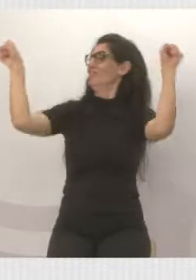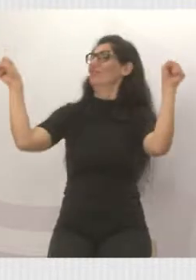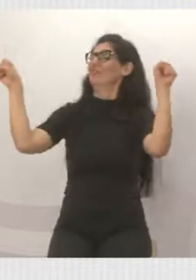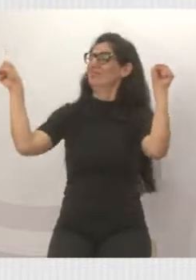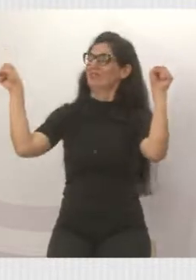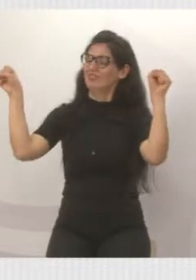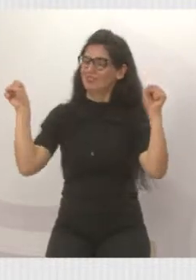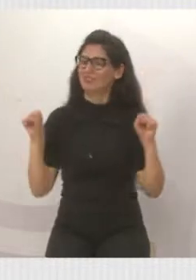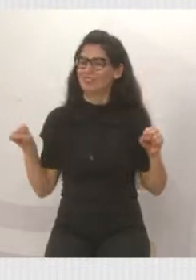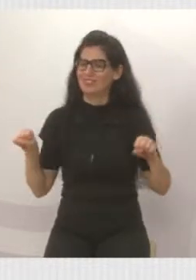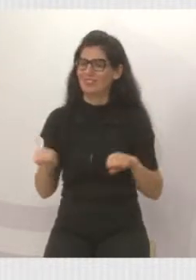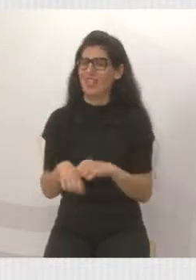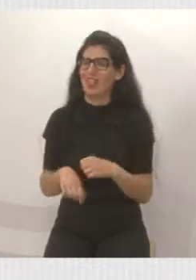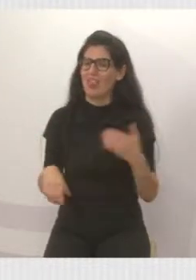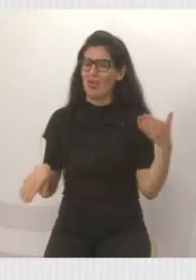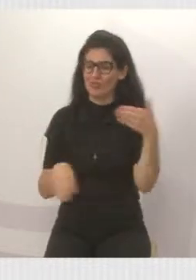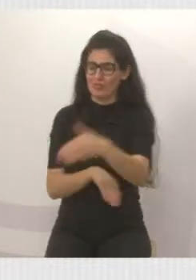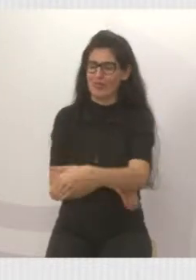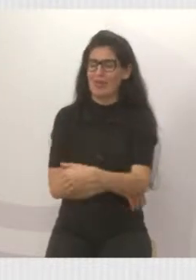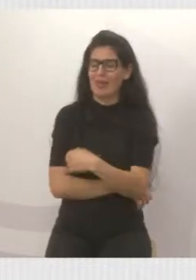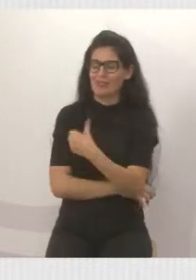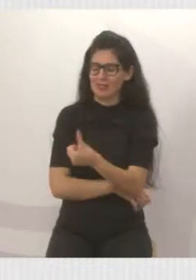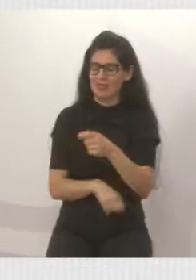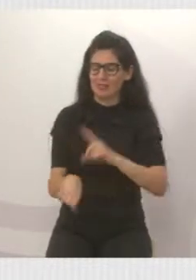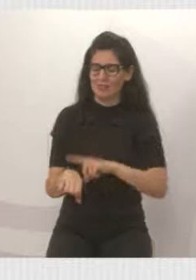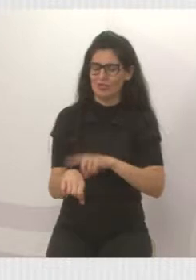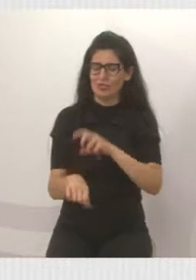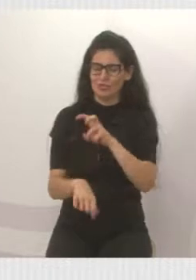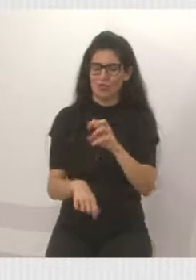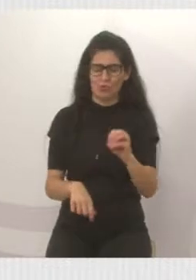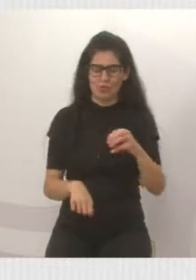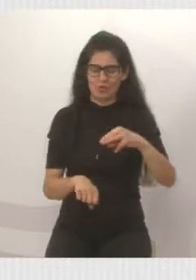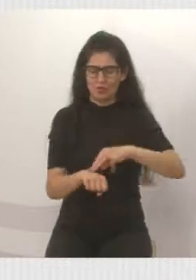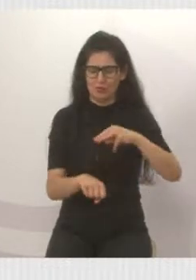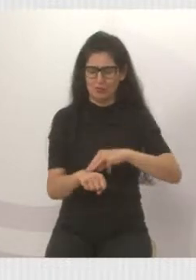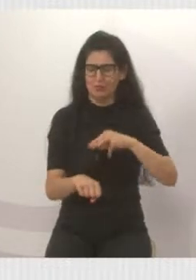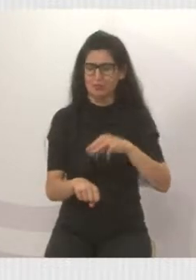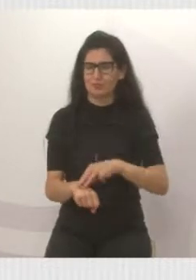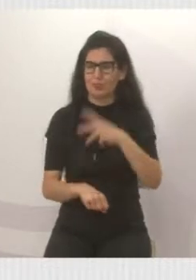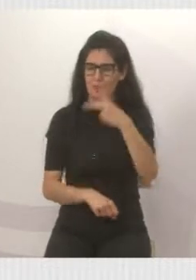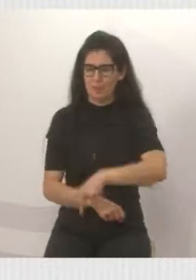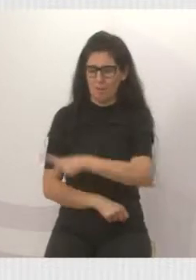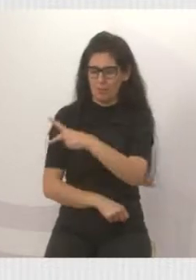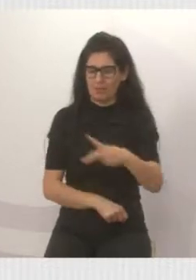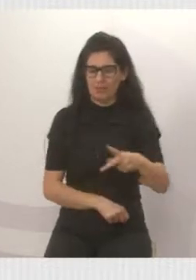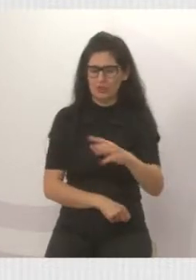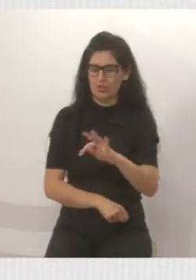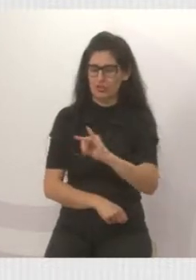missa. 10 para 7 de chegado lá. Quem celebrou a missa foi o padre Tiago do Paraíso.